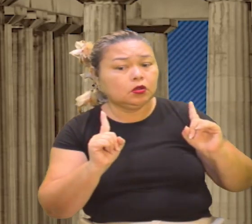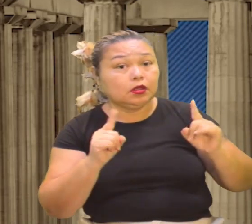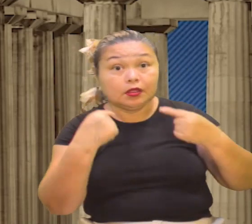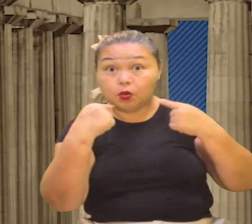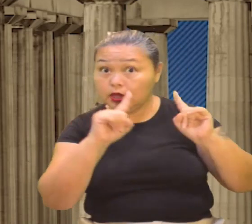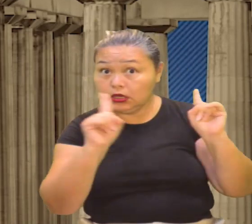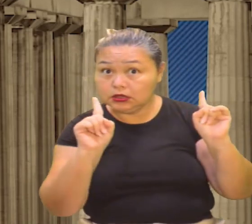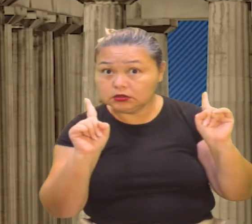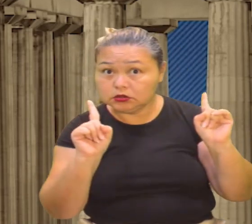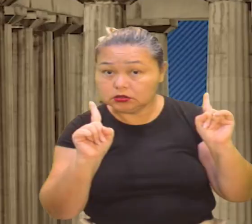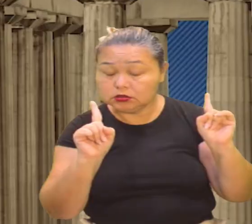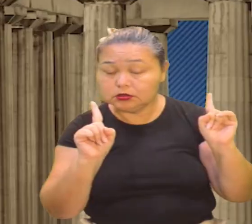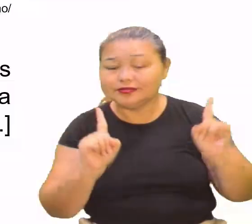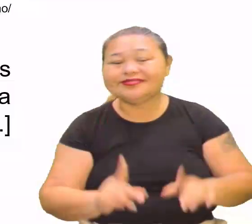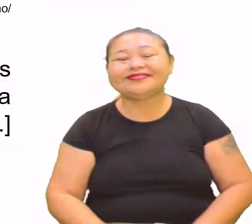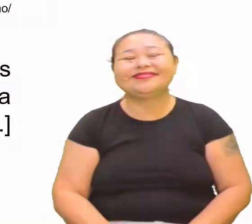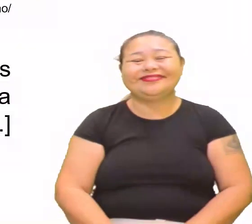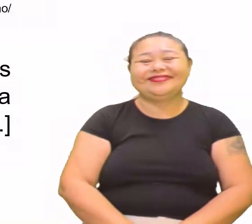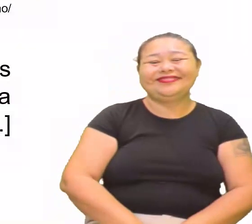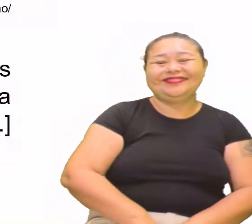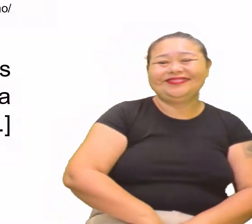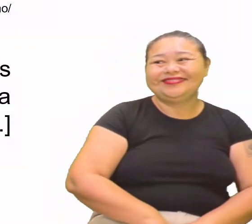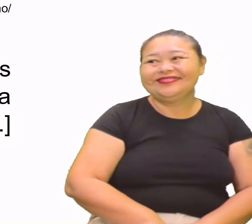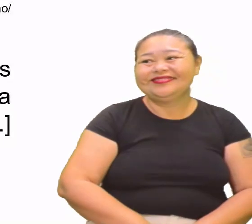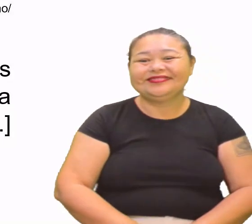crítica, vamos lá, voltando, olha aí,